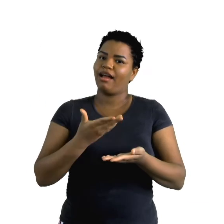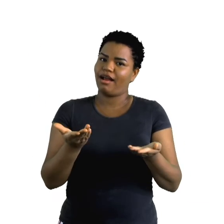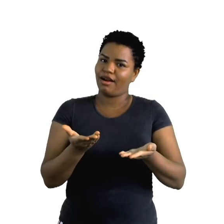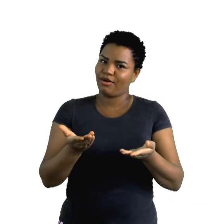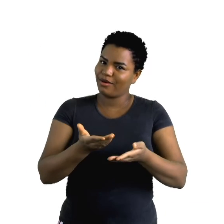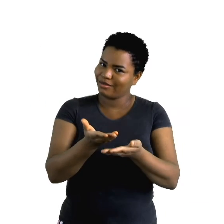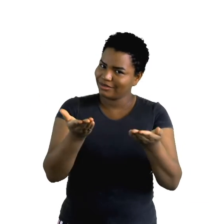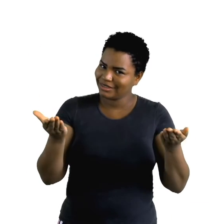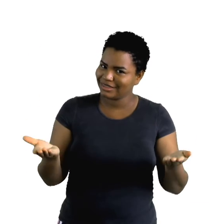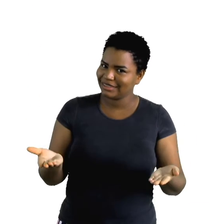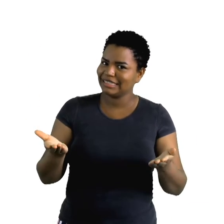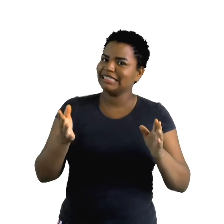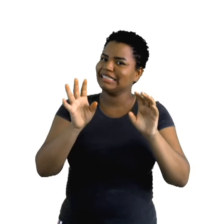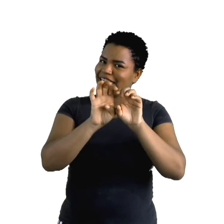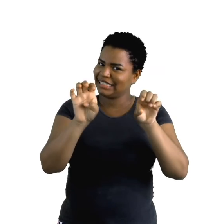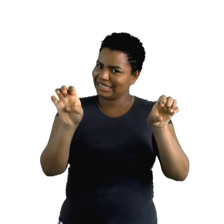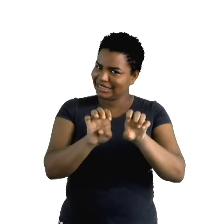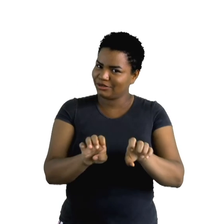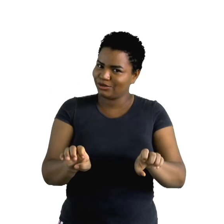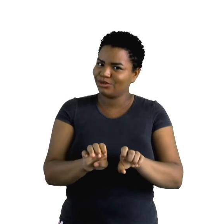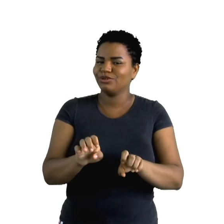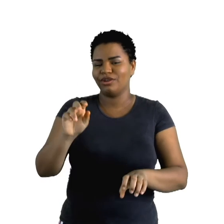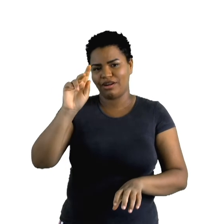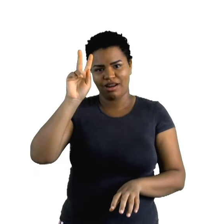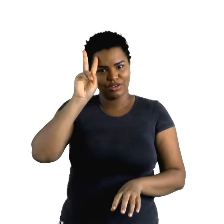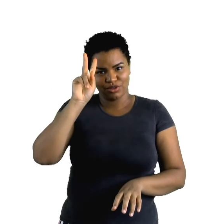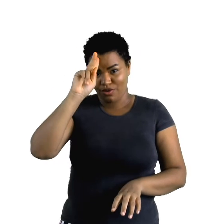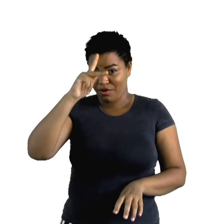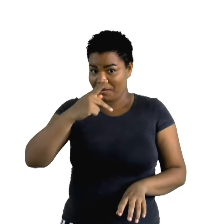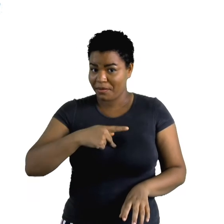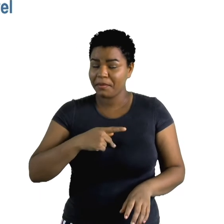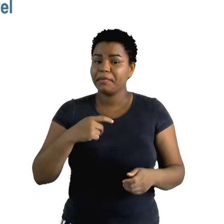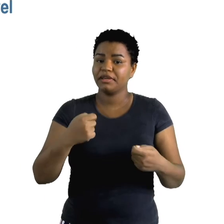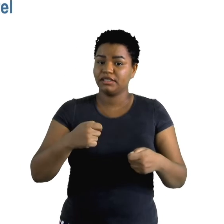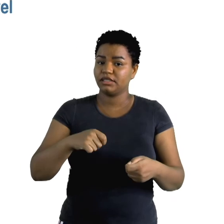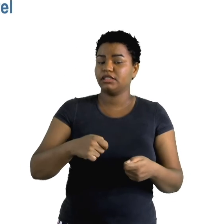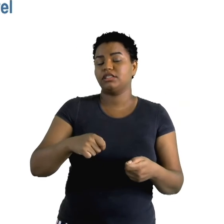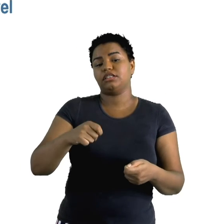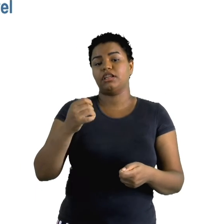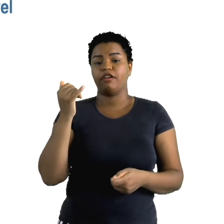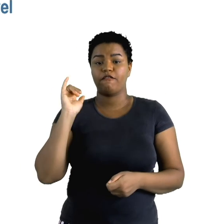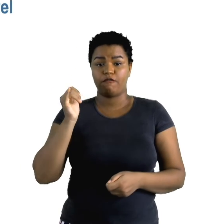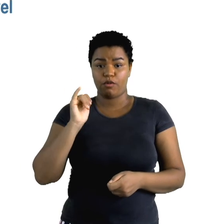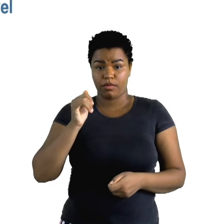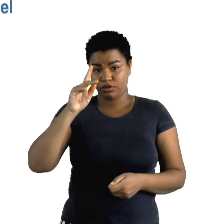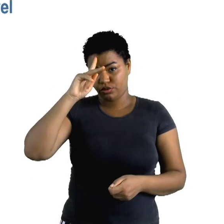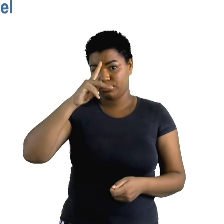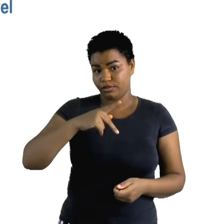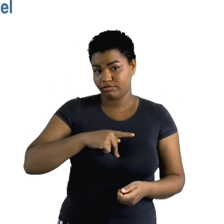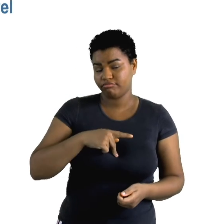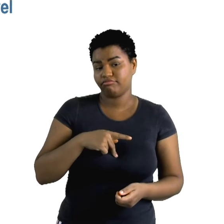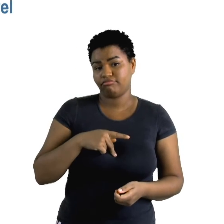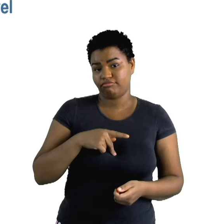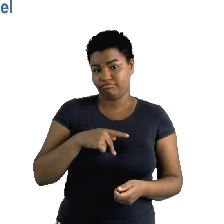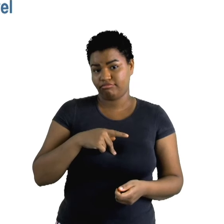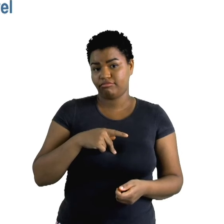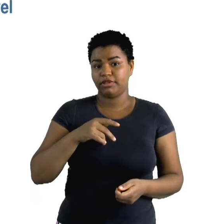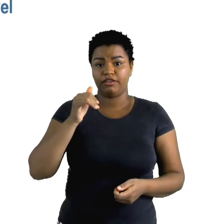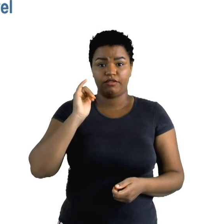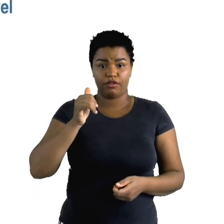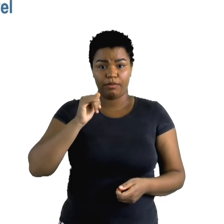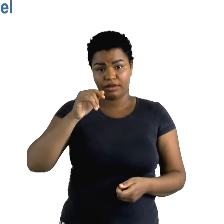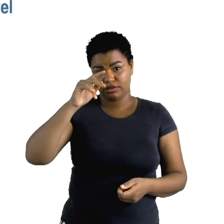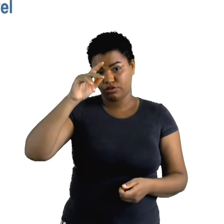aprendeu a estrutura da autobiografia. Tem que ter informações pessoais, informações pessoais, suas